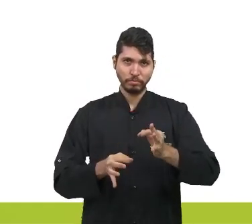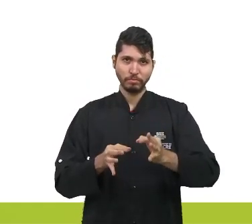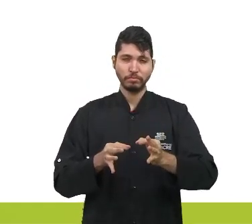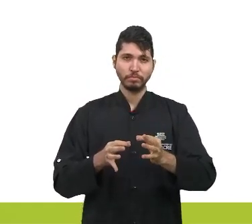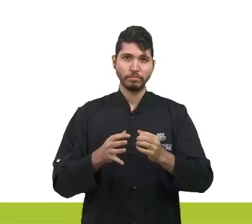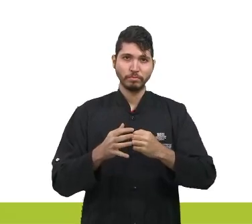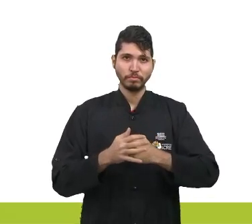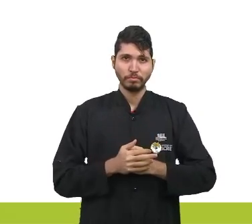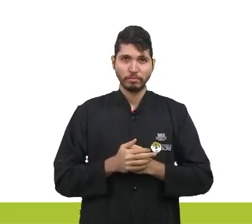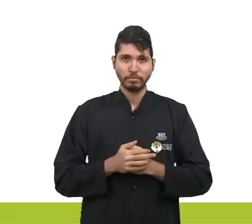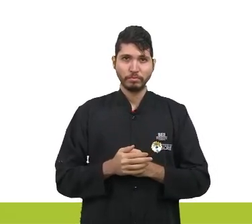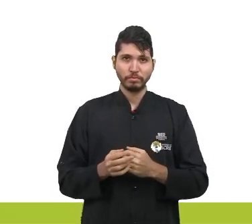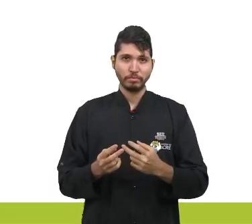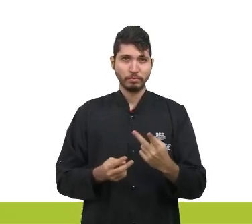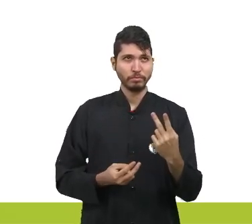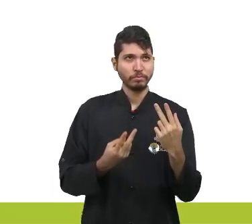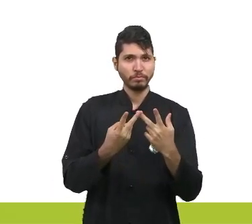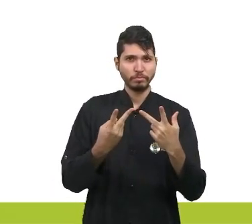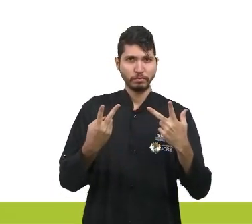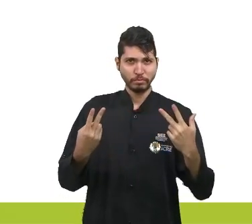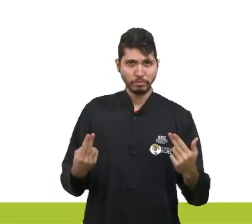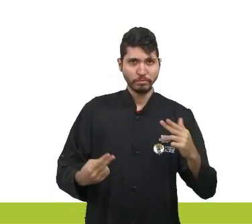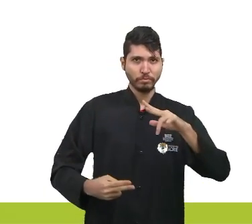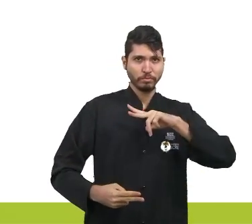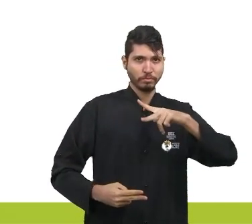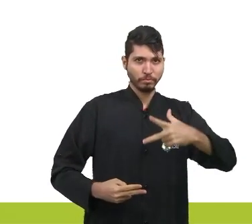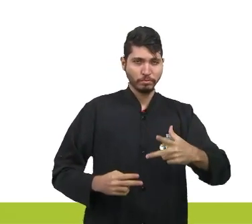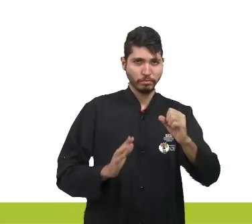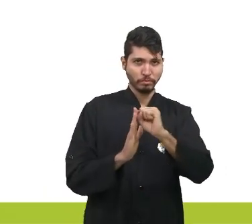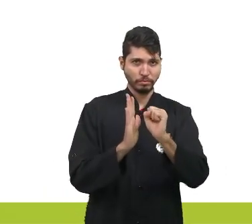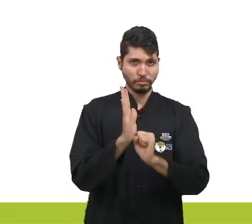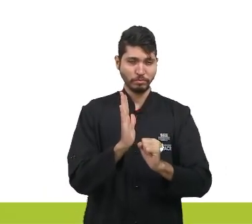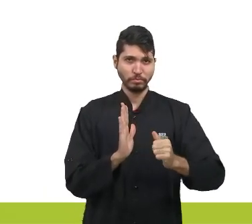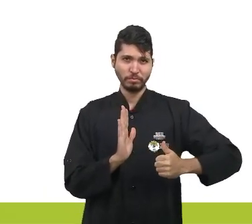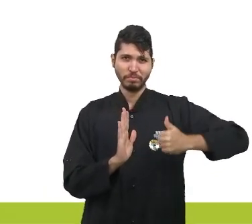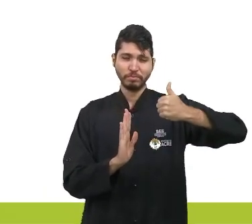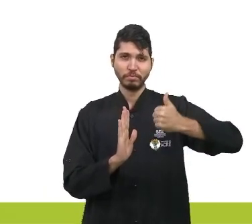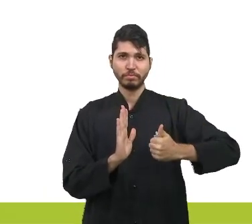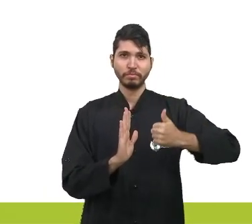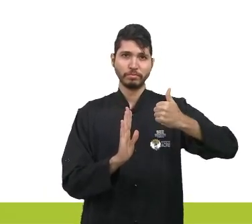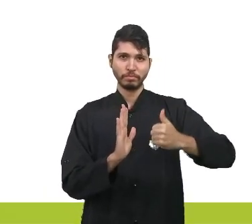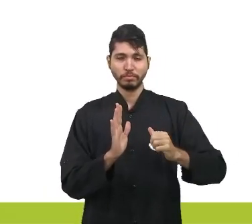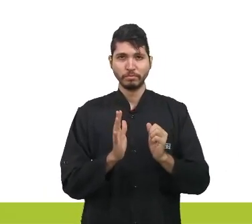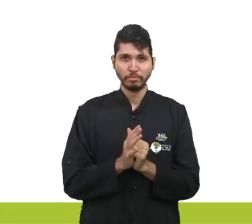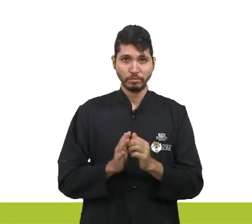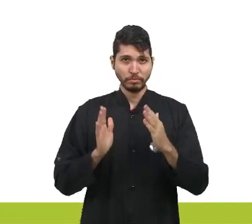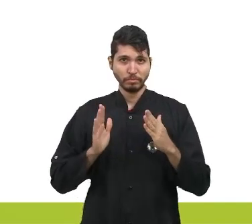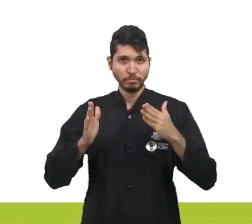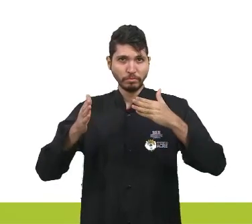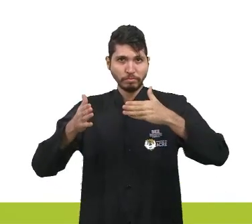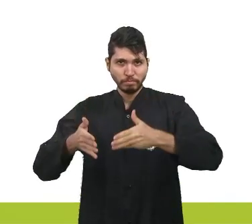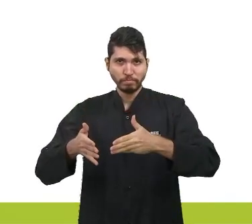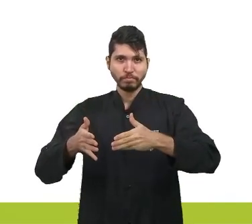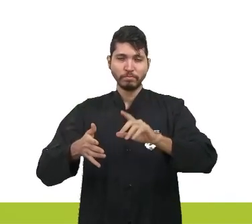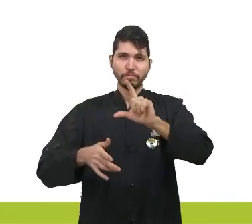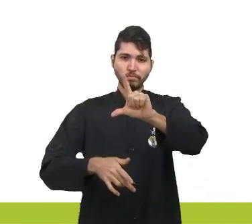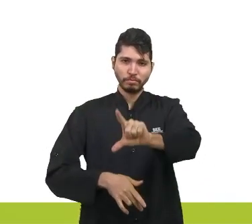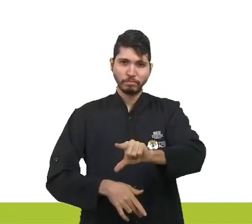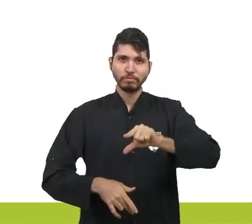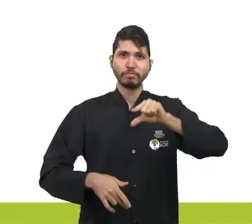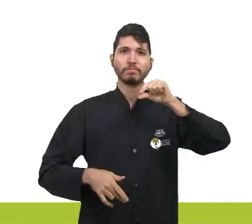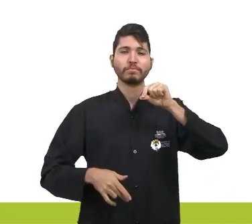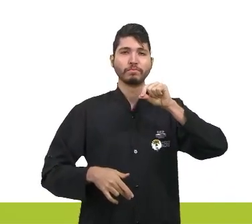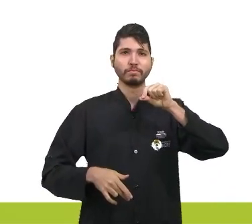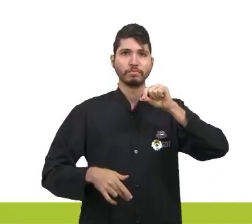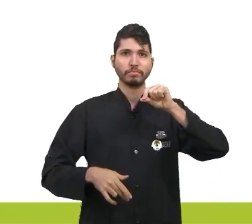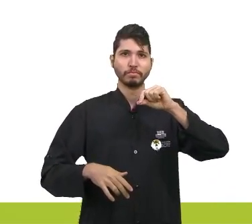como em Portugal, foi desde o primeiro século, elemento decisivo de formação nacional. Sendo